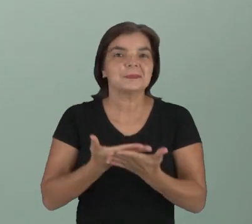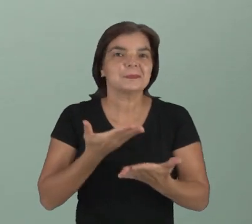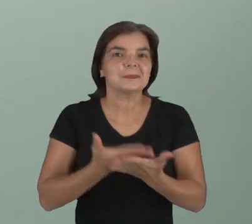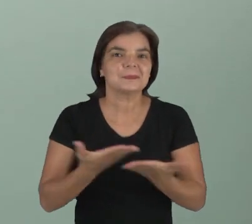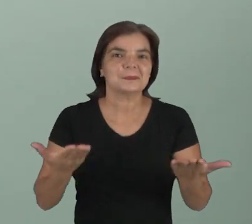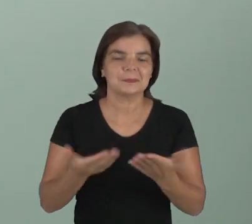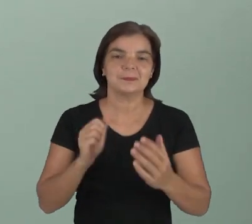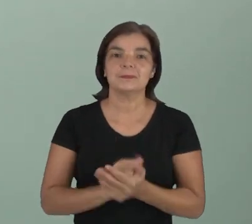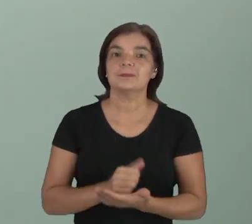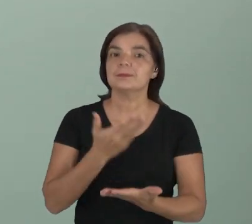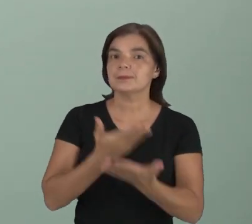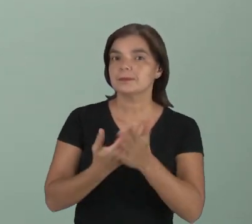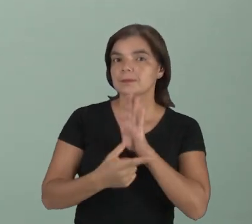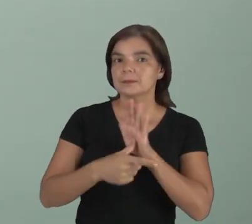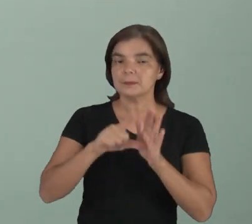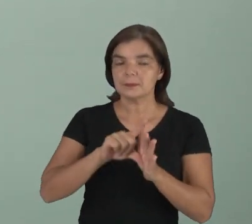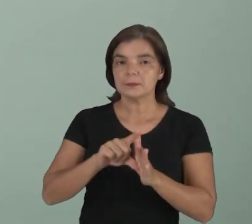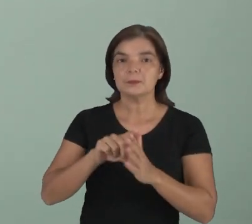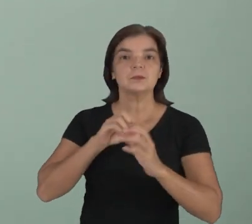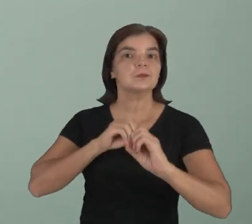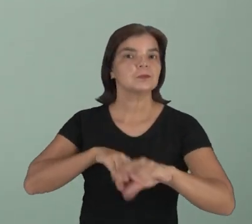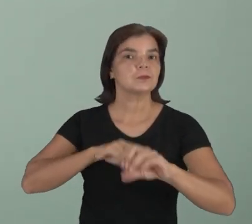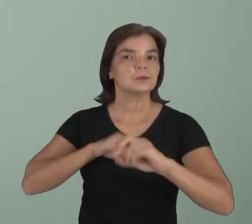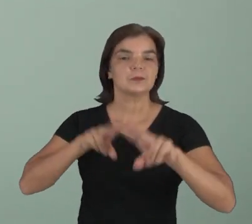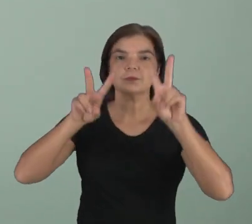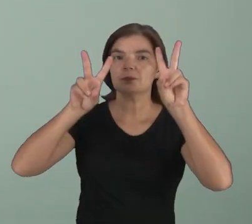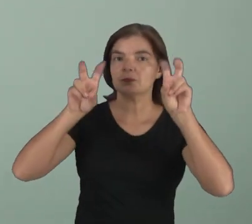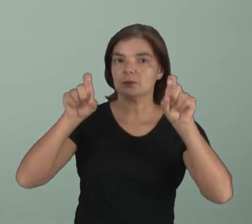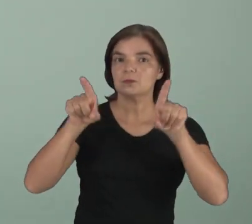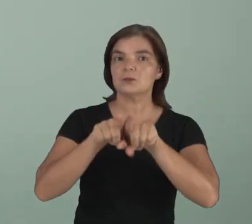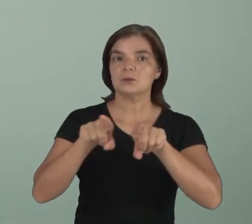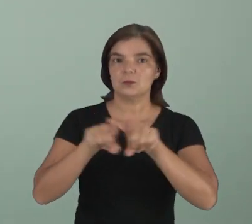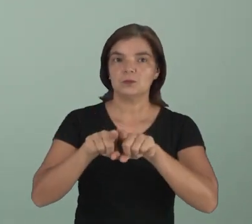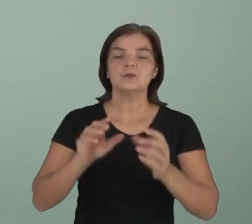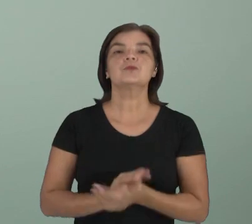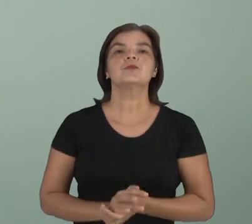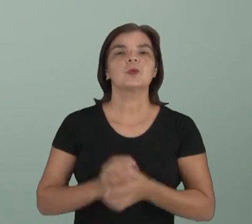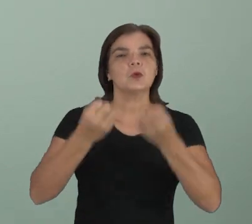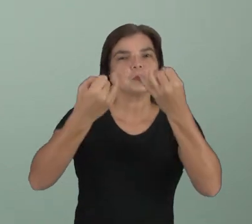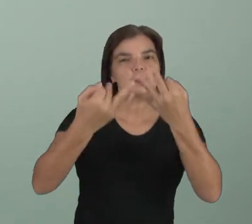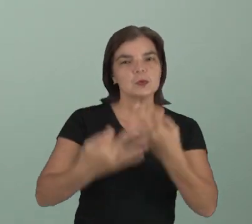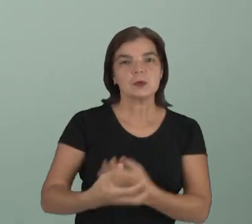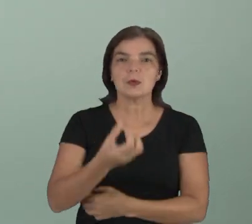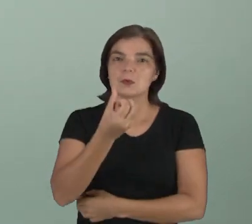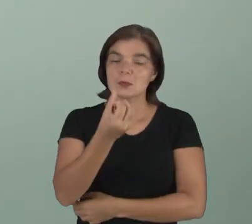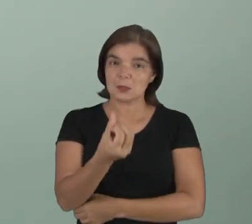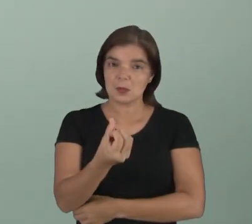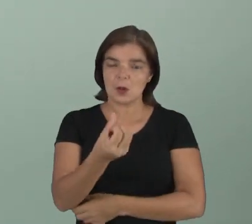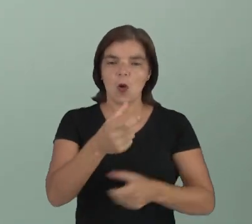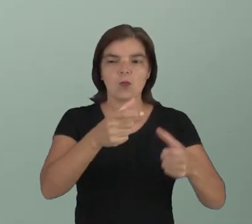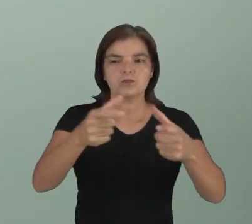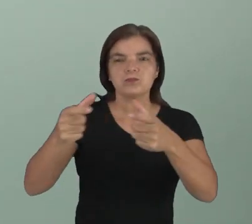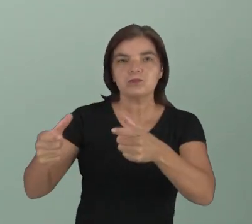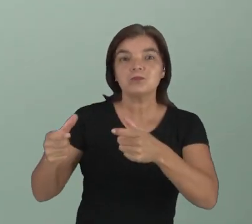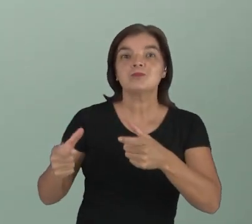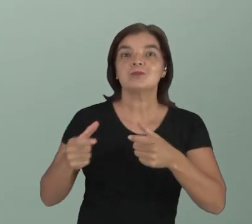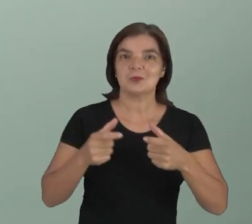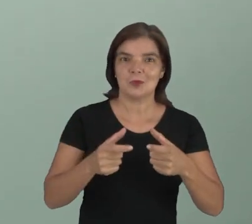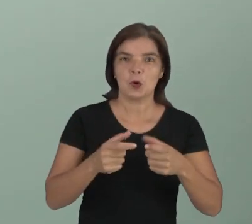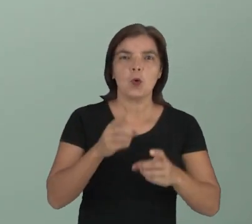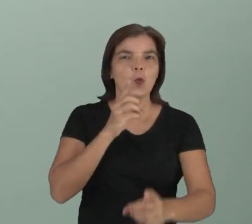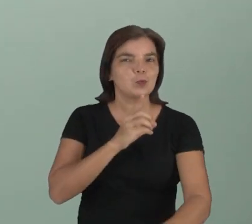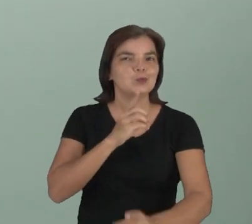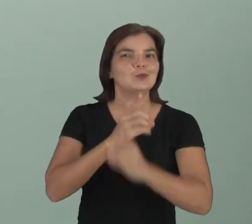aula. Na aula anterior, nós trabalhamos sobre o descritor 6, localizar informações explícitas